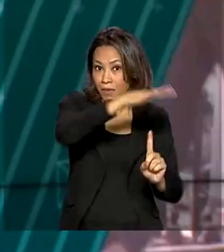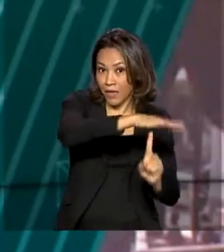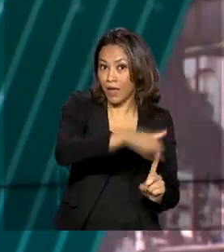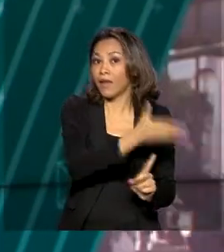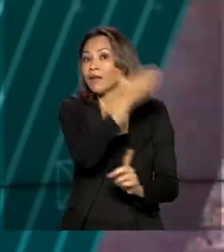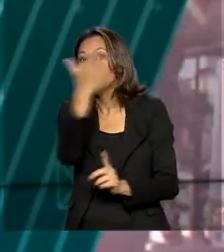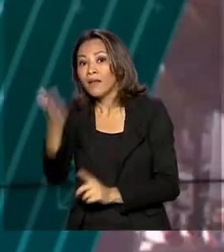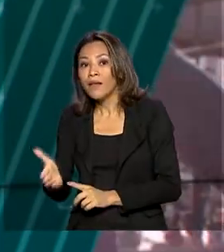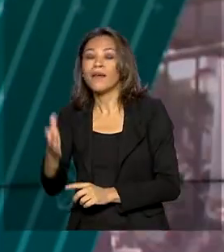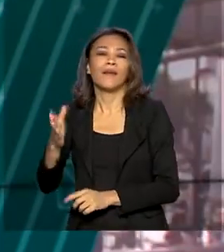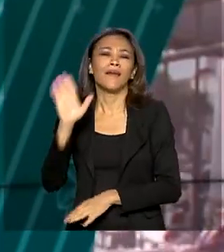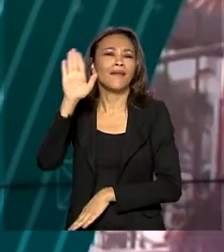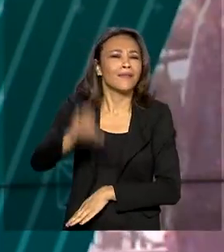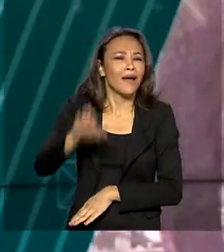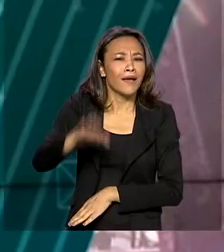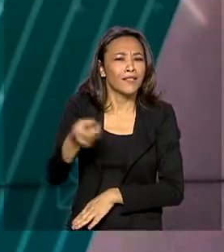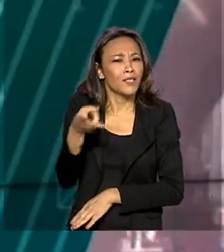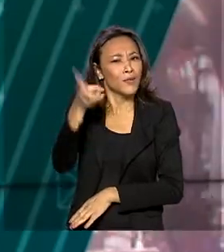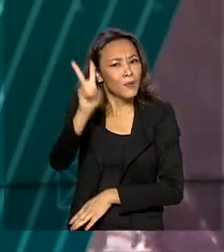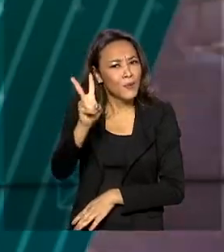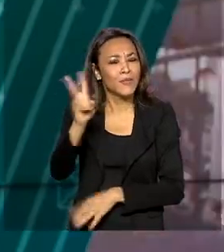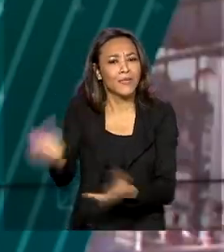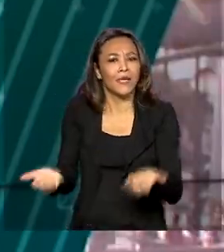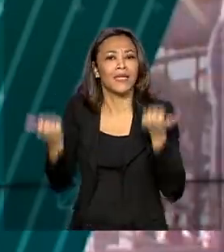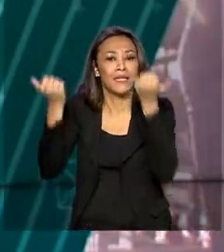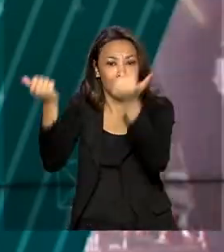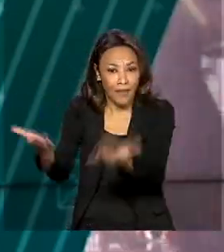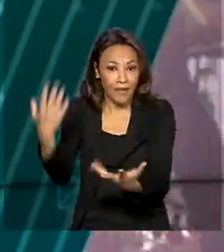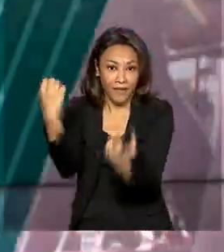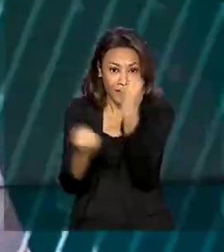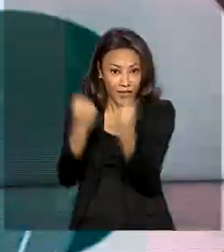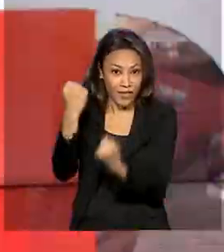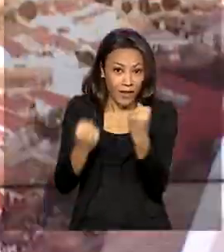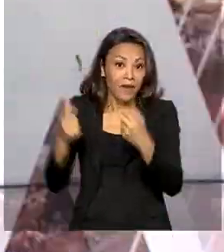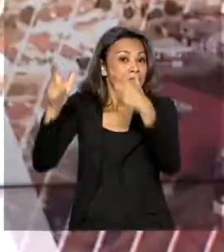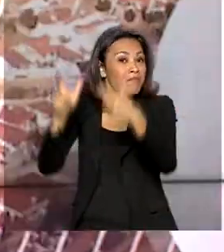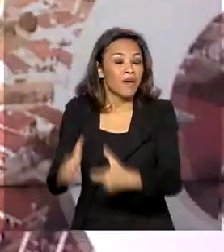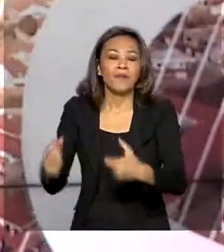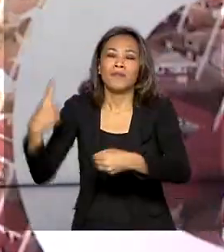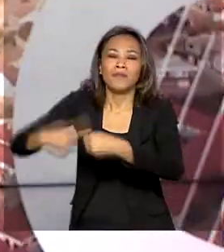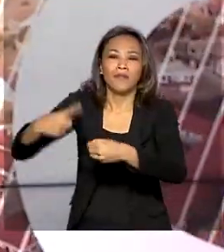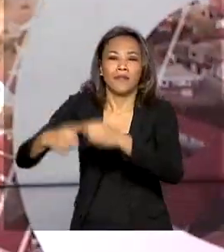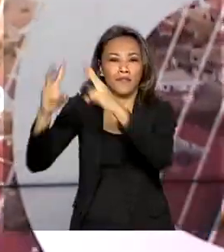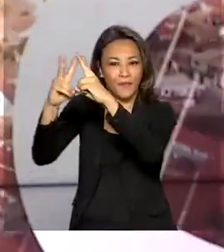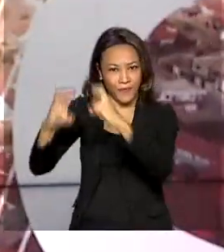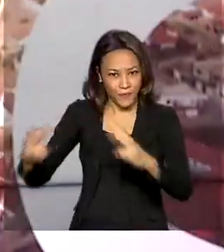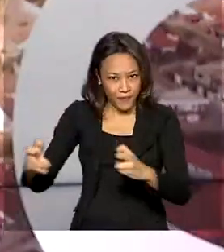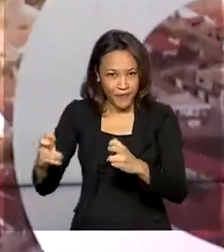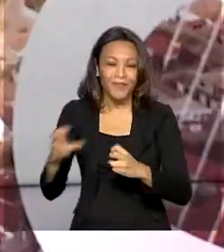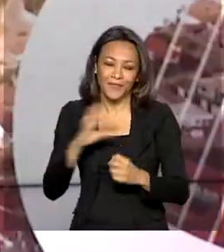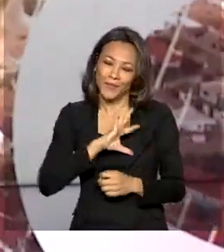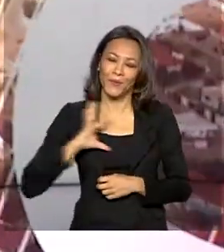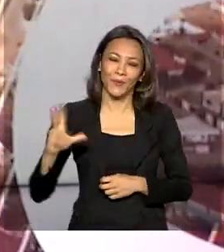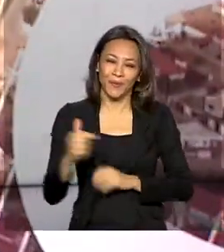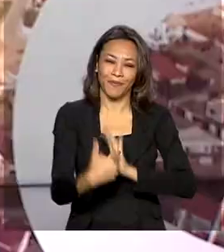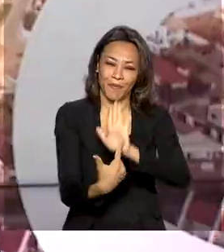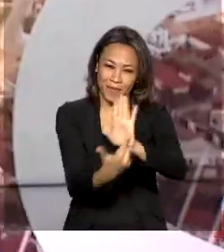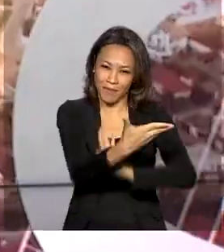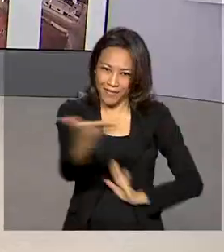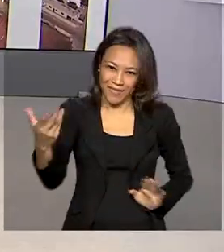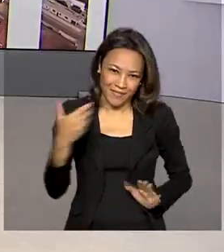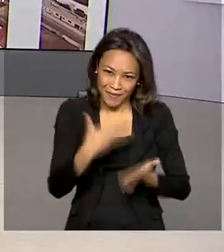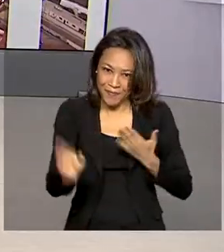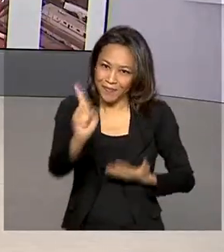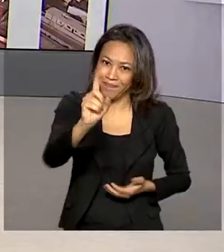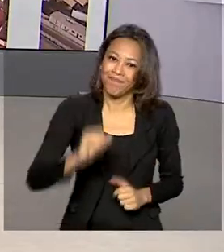horas, será a entrega de veículos do Mobi Suas em Florianópolis. A gente vai mostrar tudo ao vivo para você, não perca.